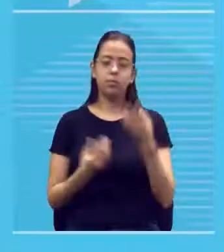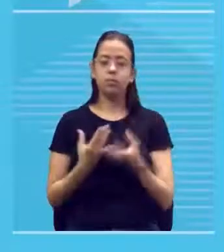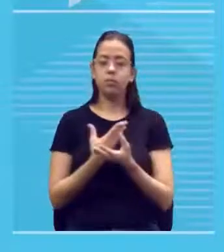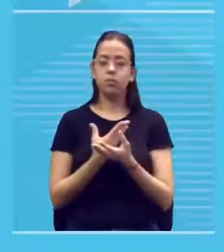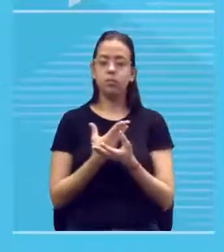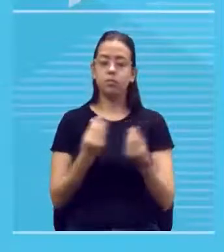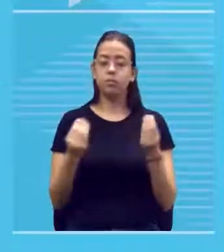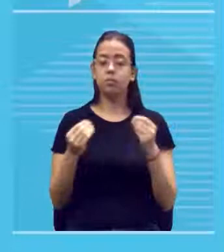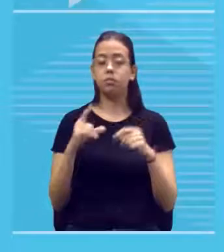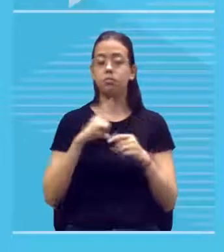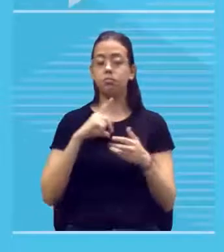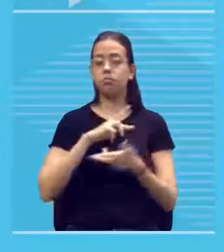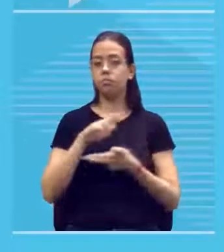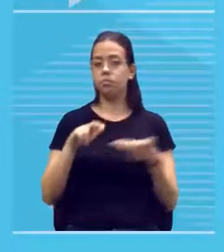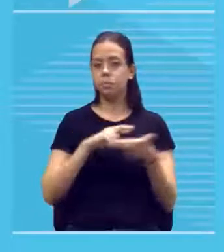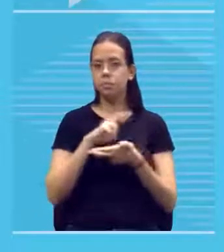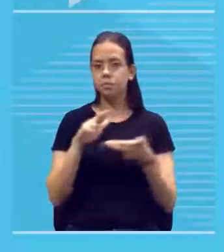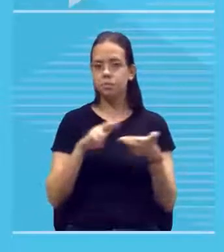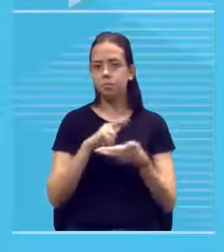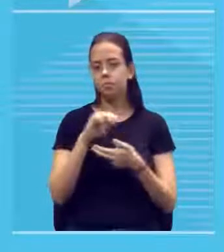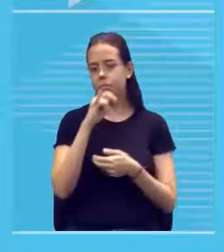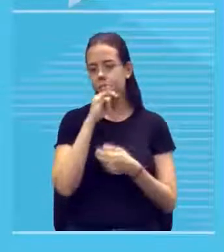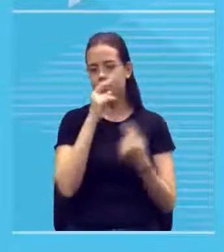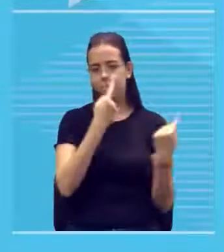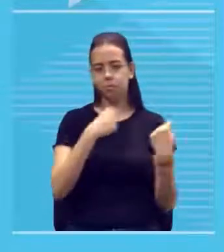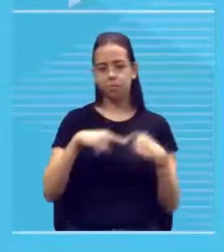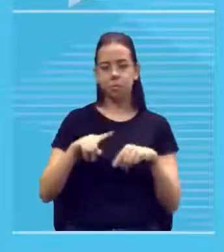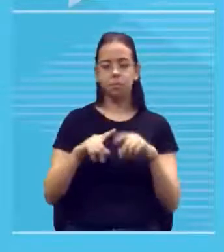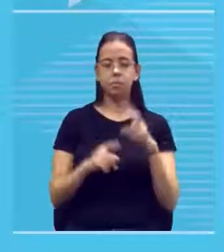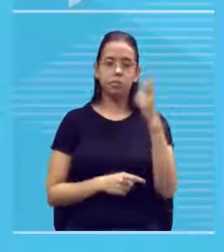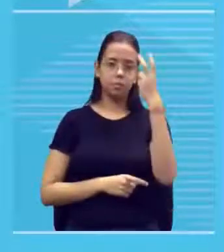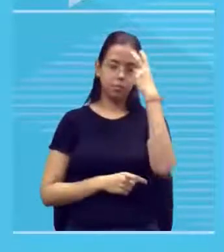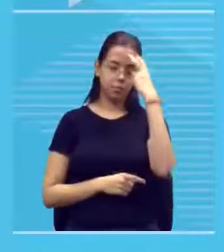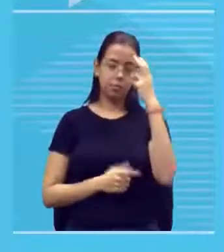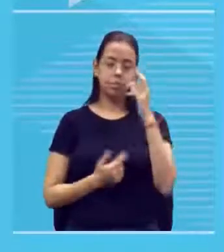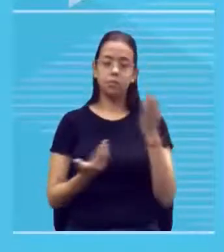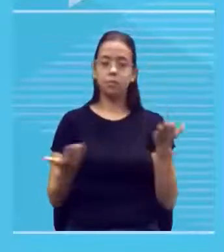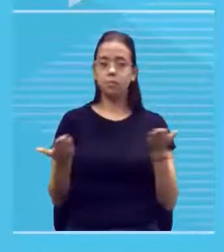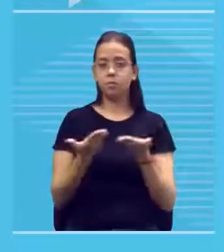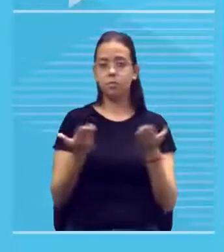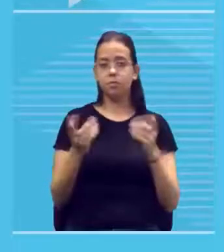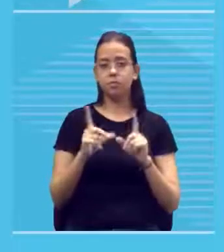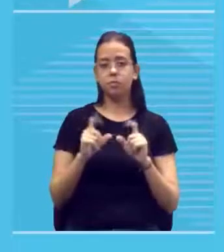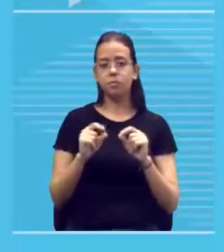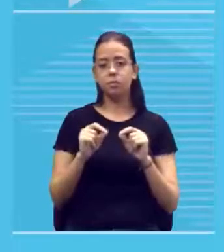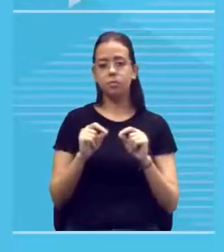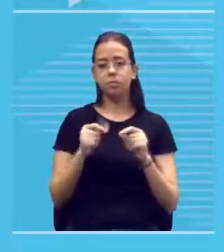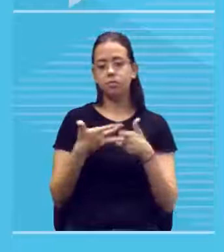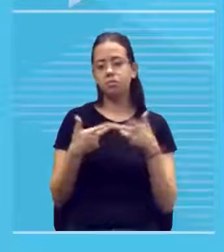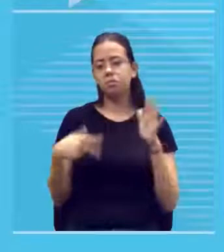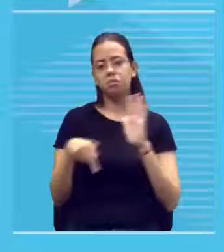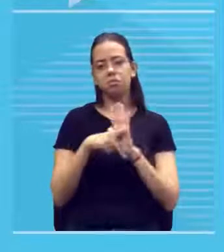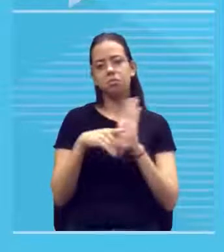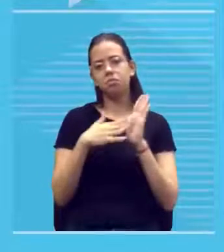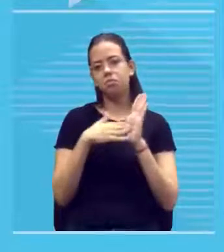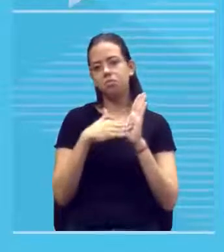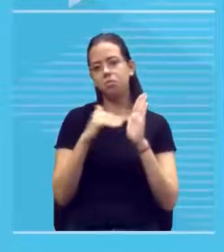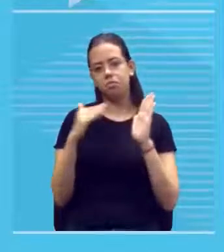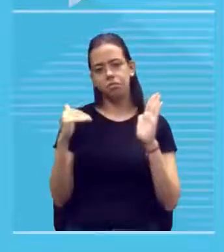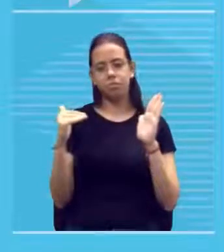reacionária de contracultura para se tornar hoje algo meramente estético